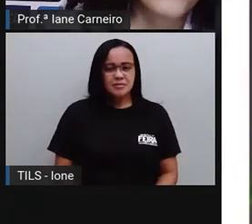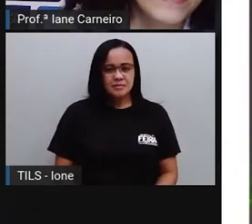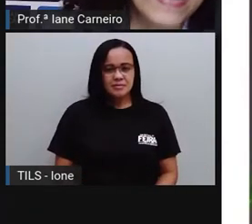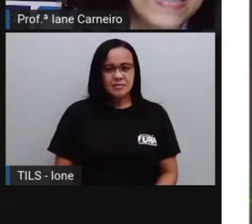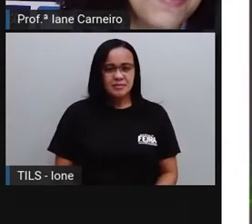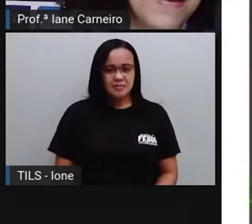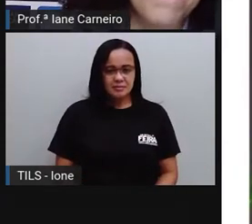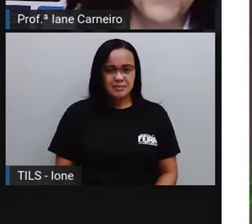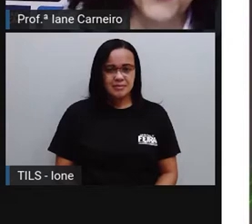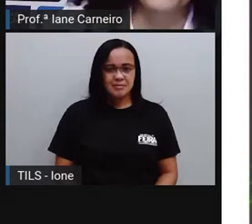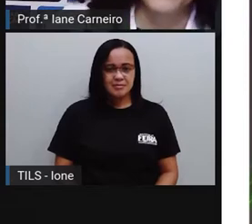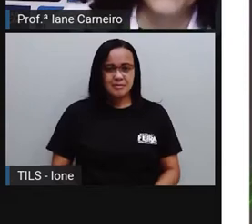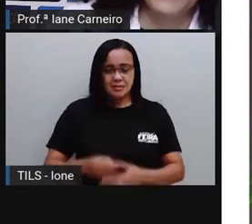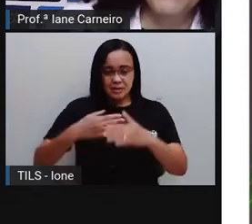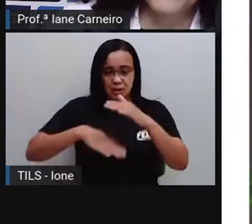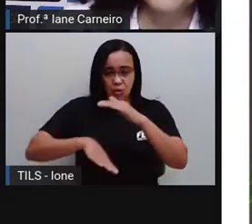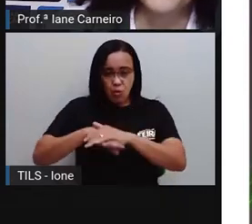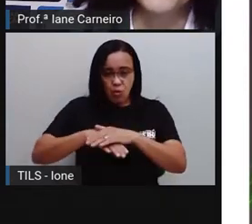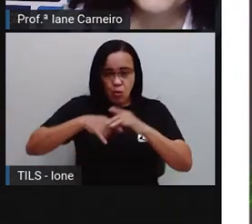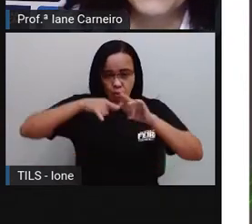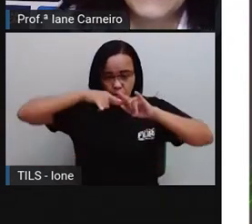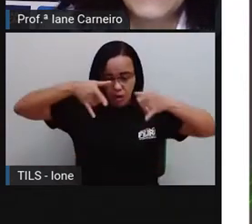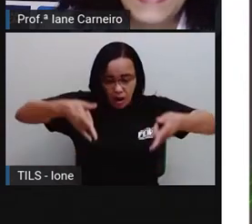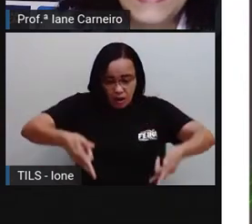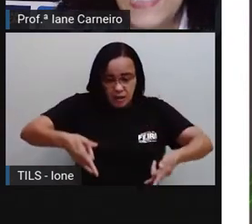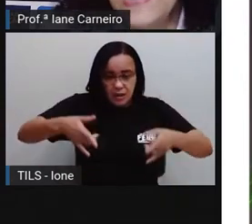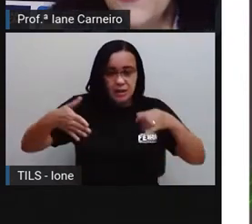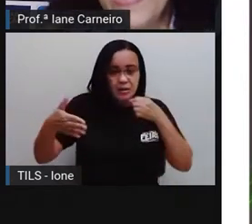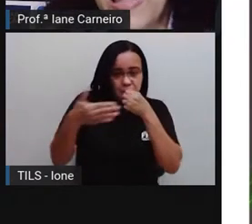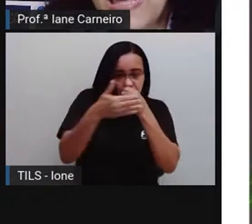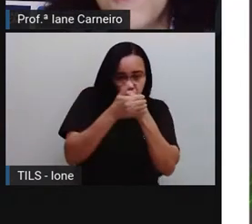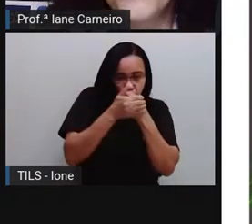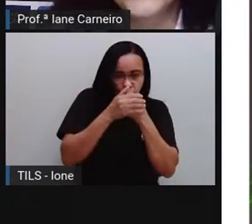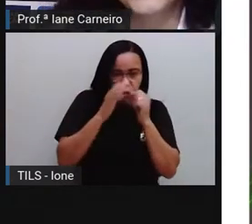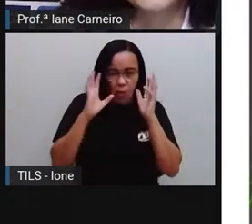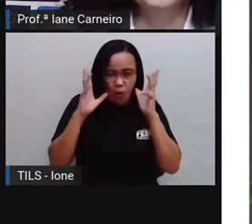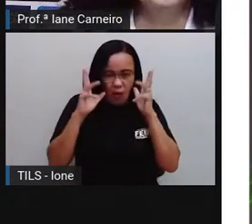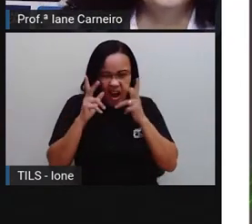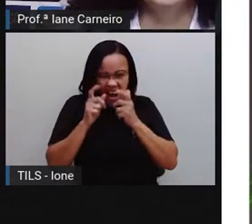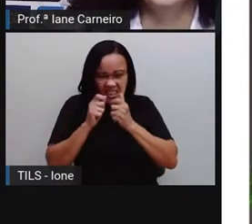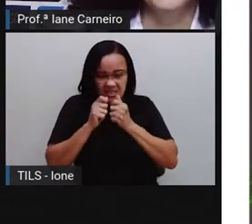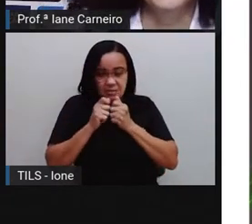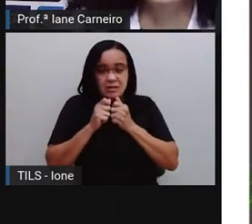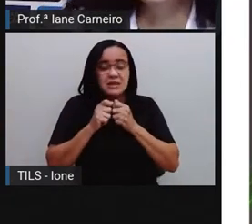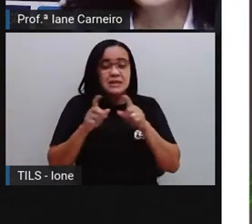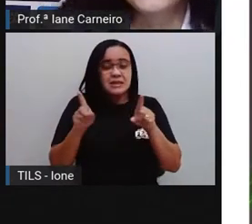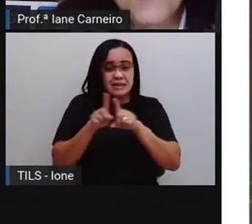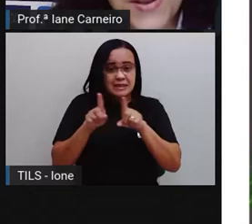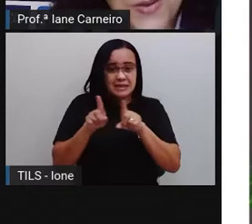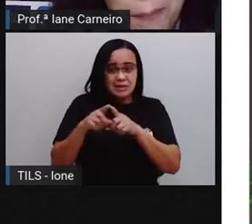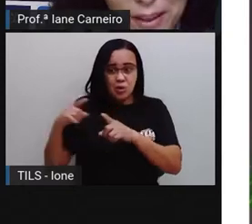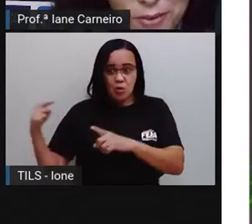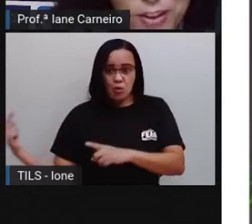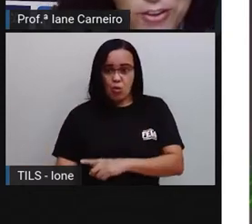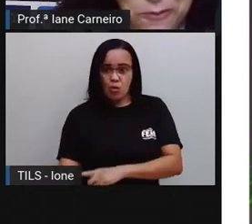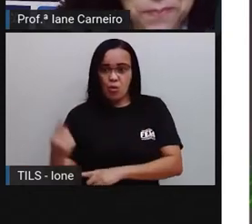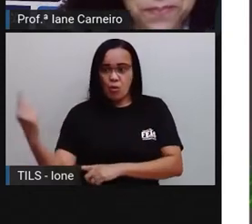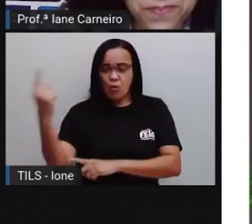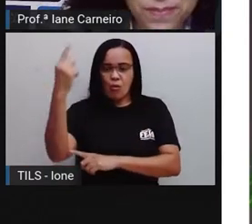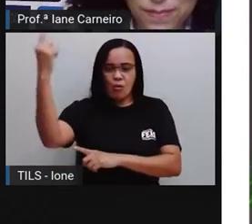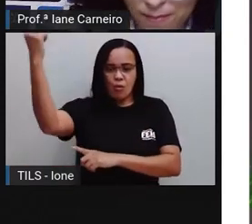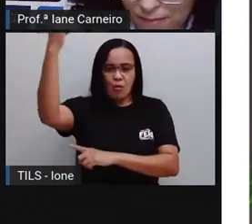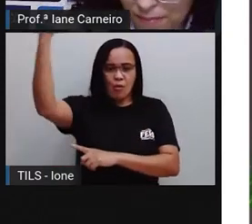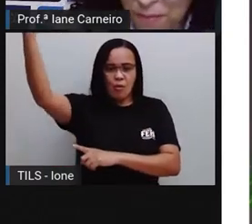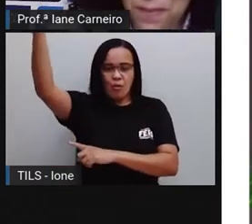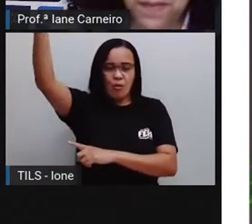Debaixo da cama, mora o bicho papão. E o terrível gigante, vive lá em cima do pé de feijão.